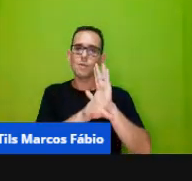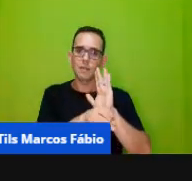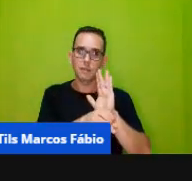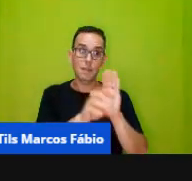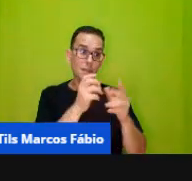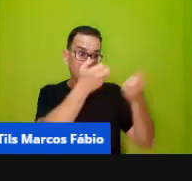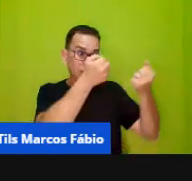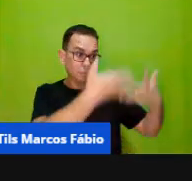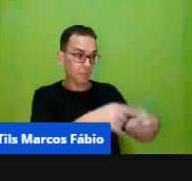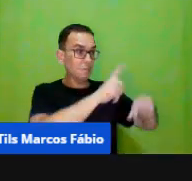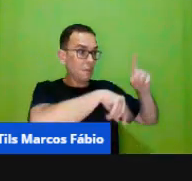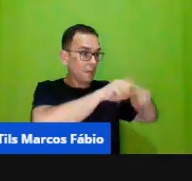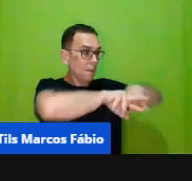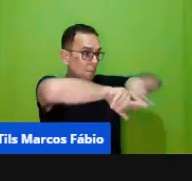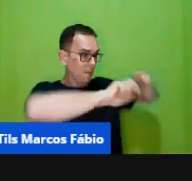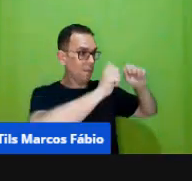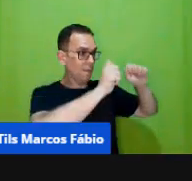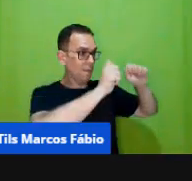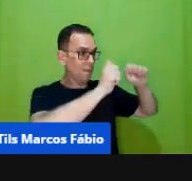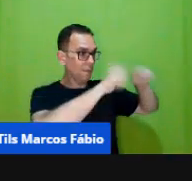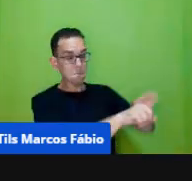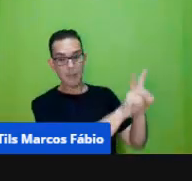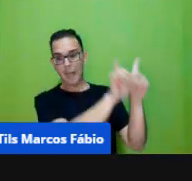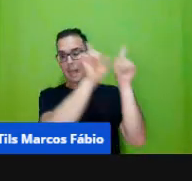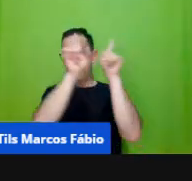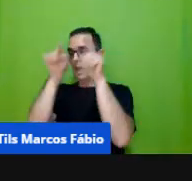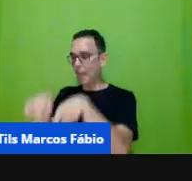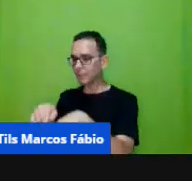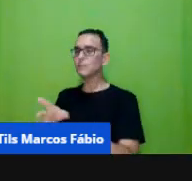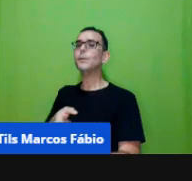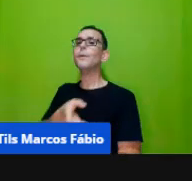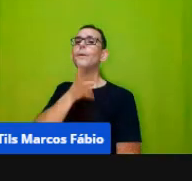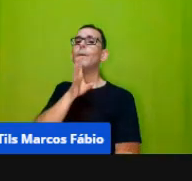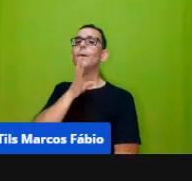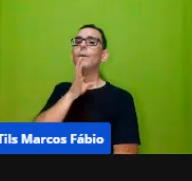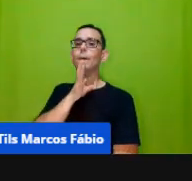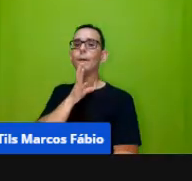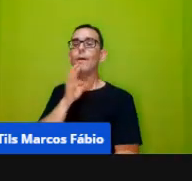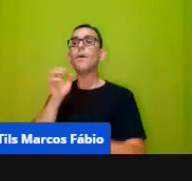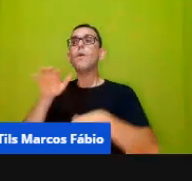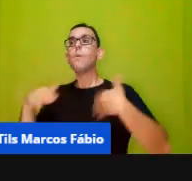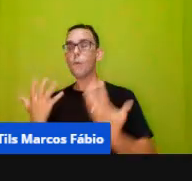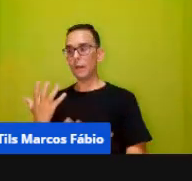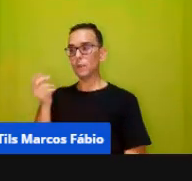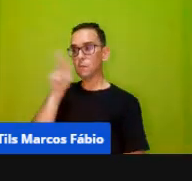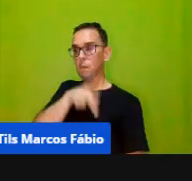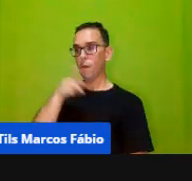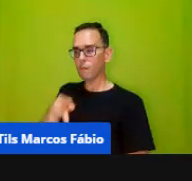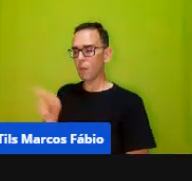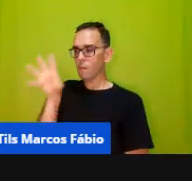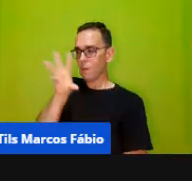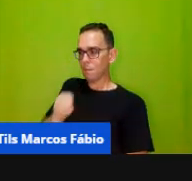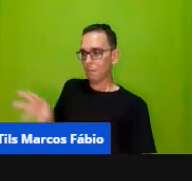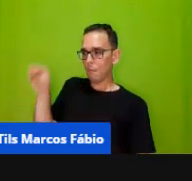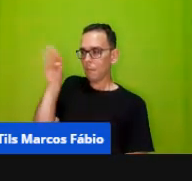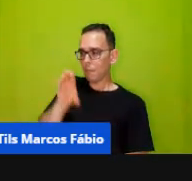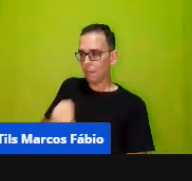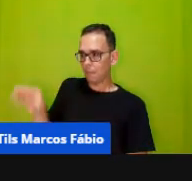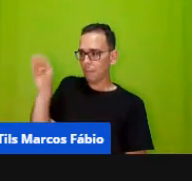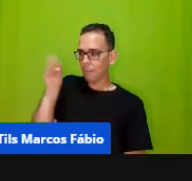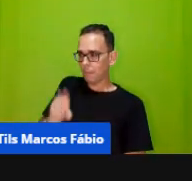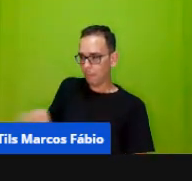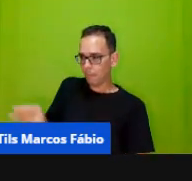espaços, mas ele torna-se conhecimento quando o professor verbaliza com a sua turma, com o seu bebê,